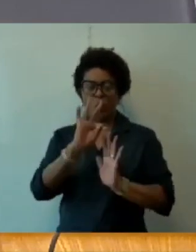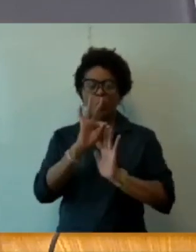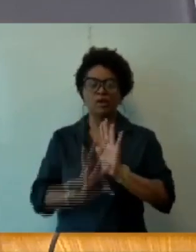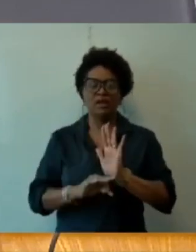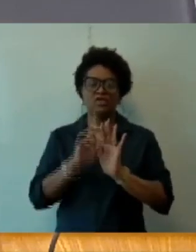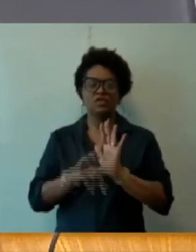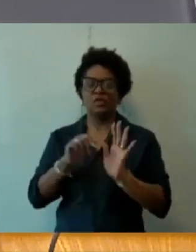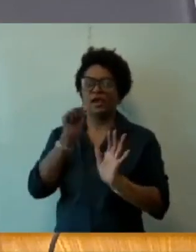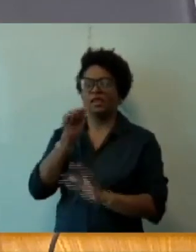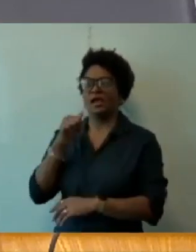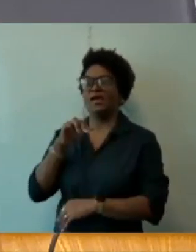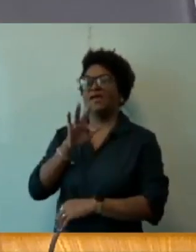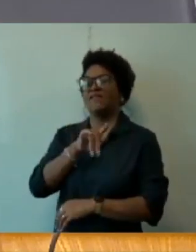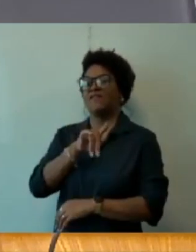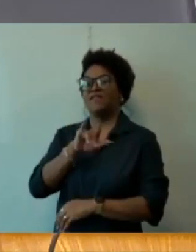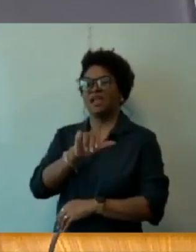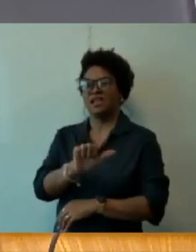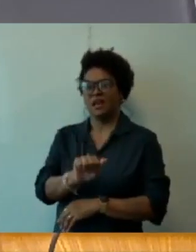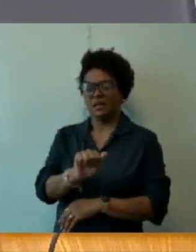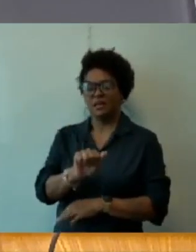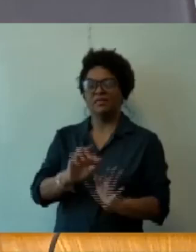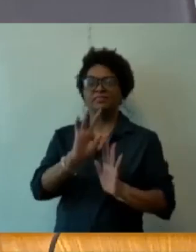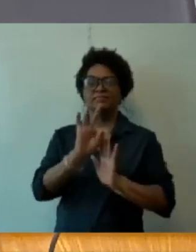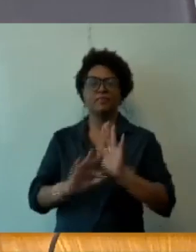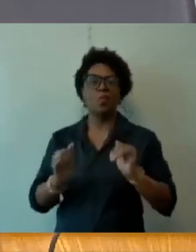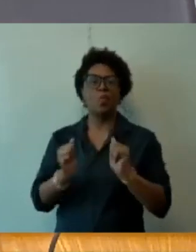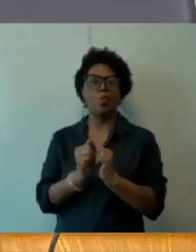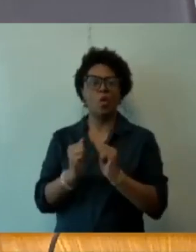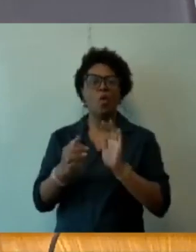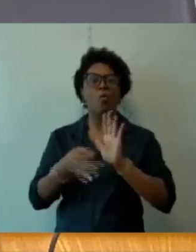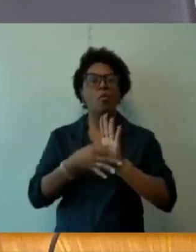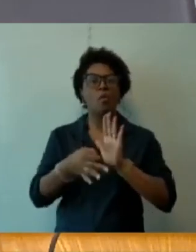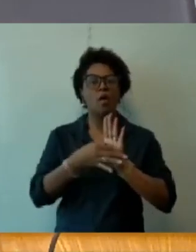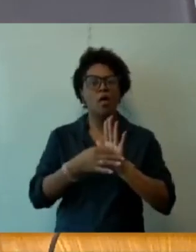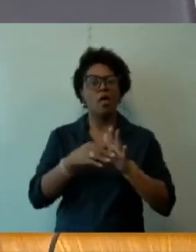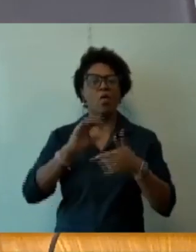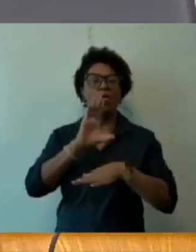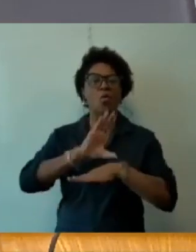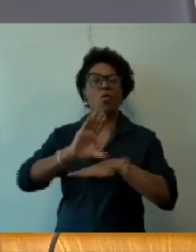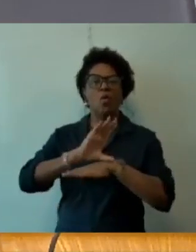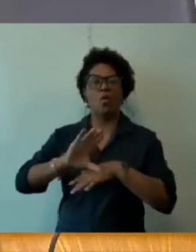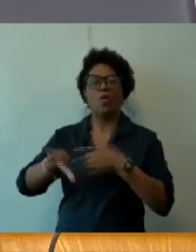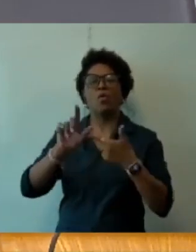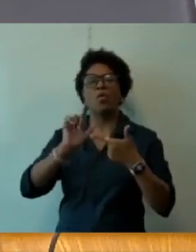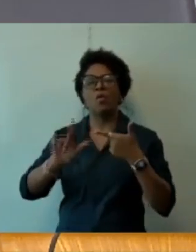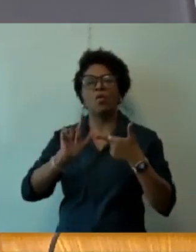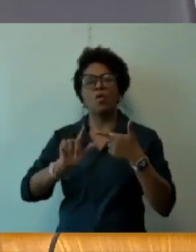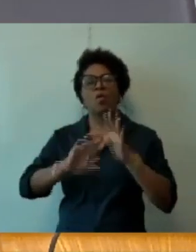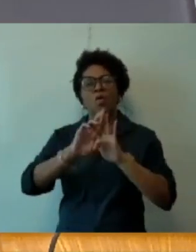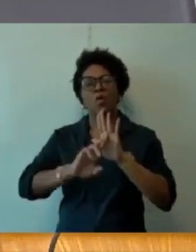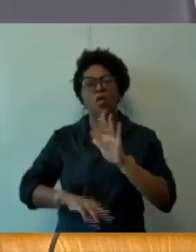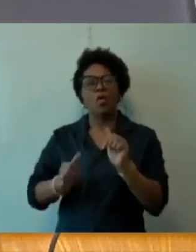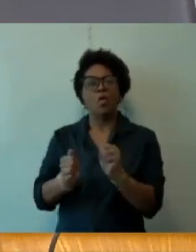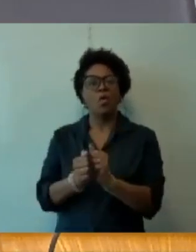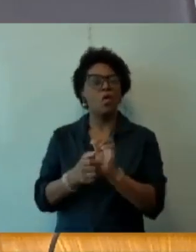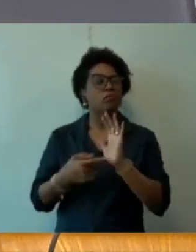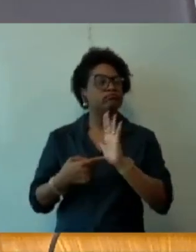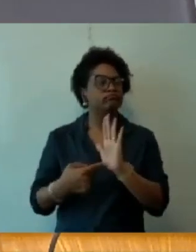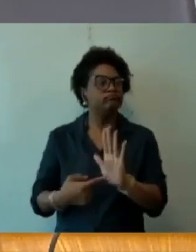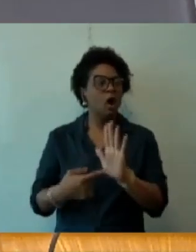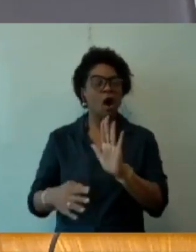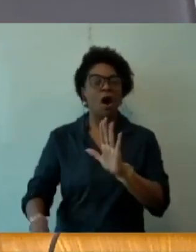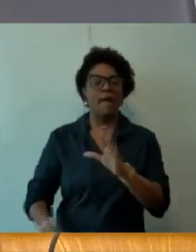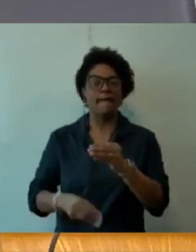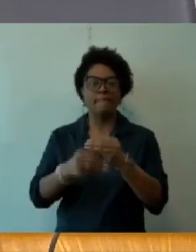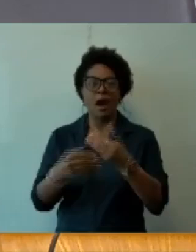do parecer da relatora é pela constitucionalidade, pela legalidade, pela regimentalidade, com a apresentação de emendas. Eu levo para a discussão.